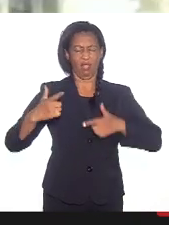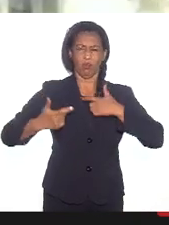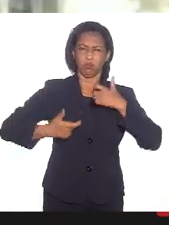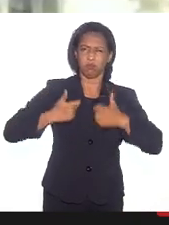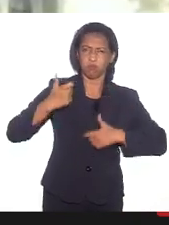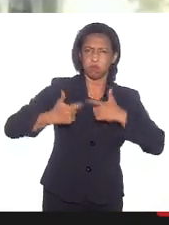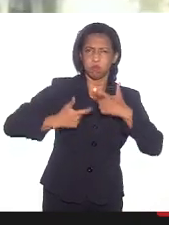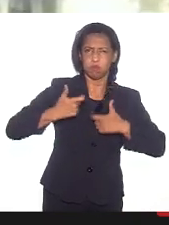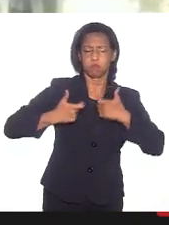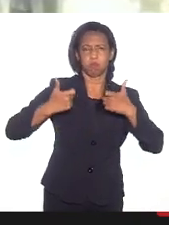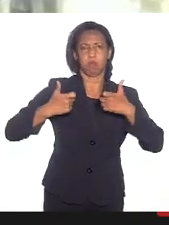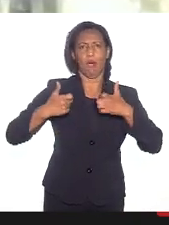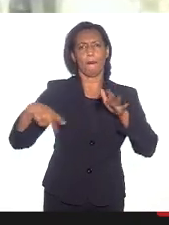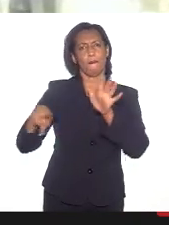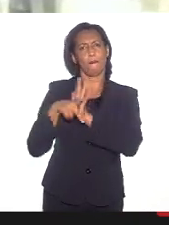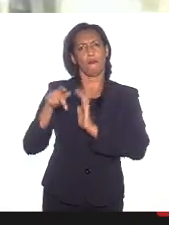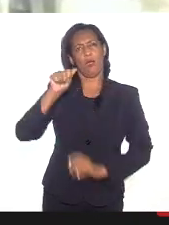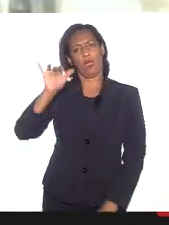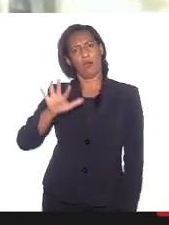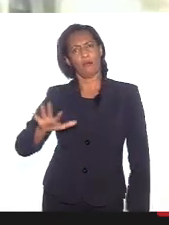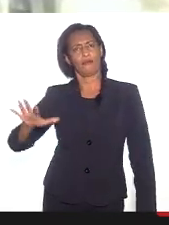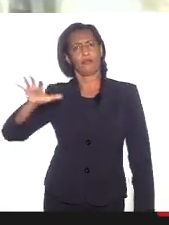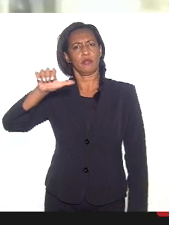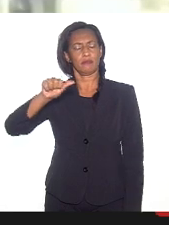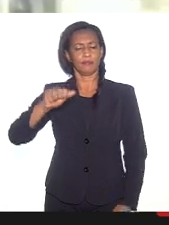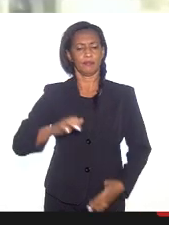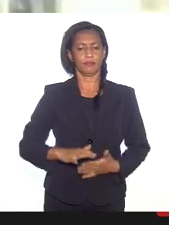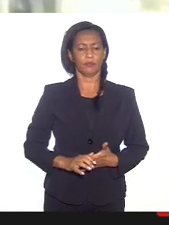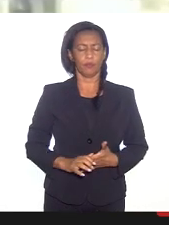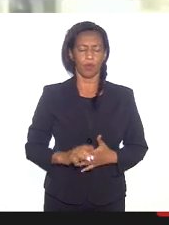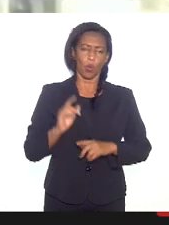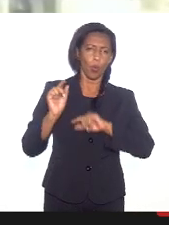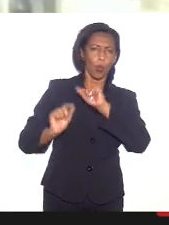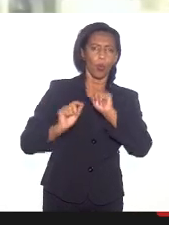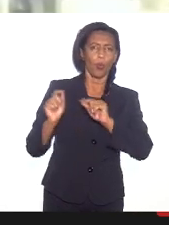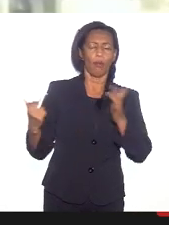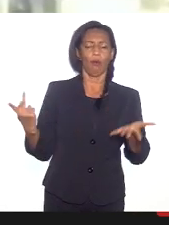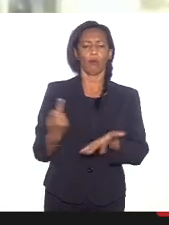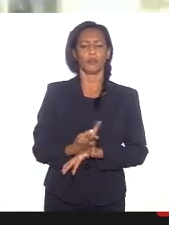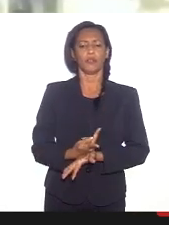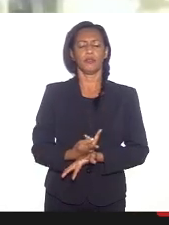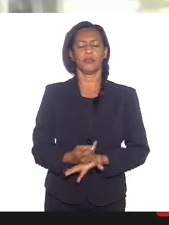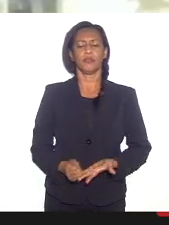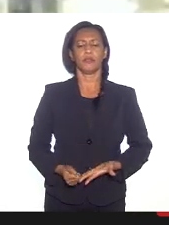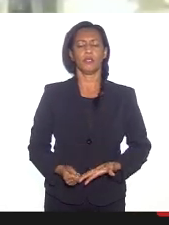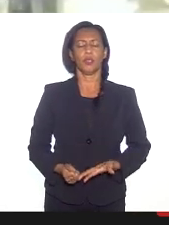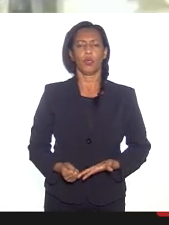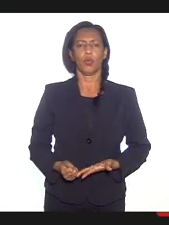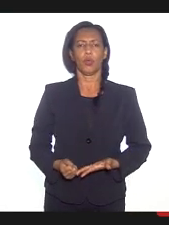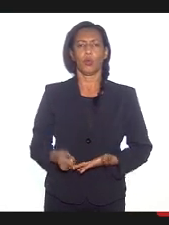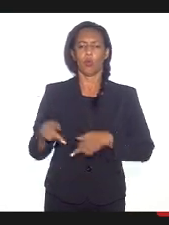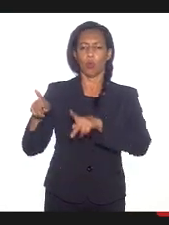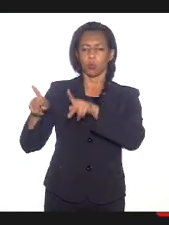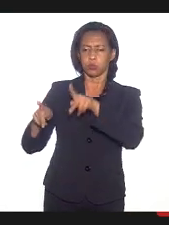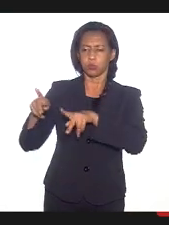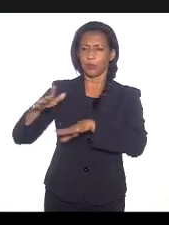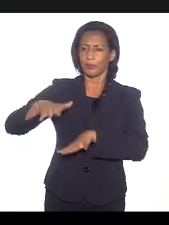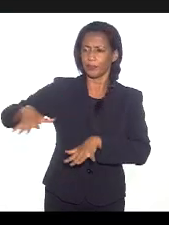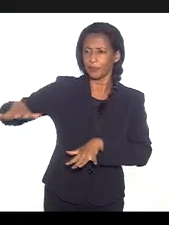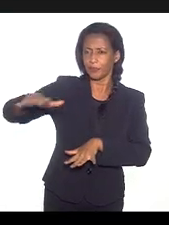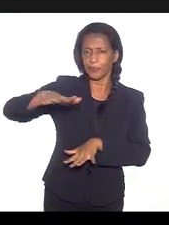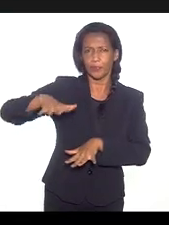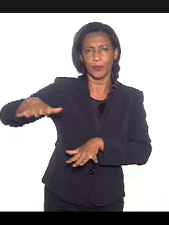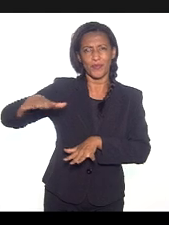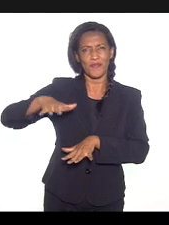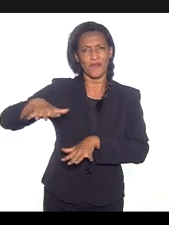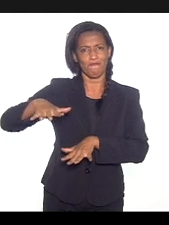povo de matiz africano. O que está acontecendo com o nosso povo, eu posso dizer